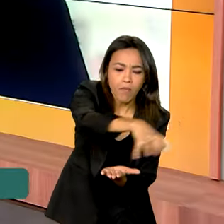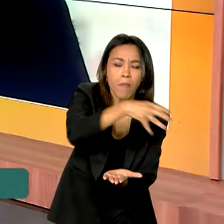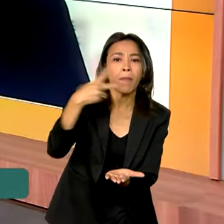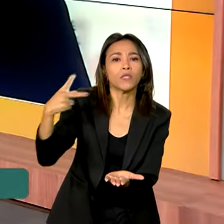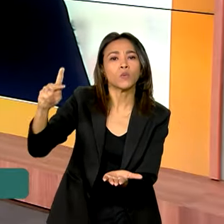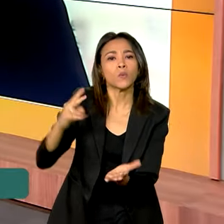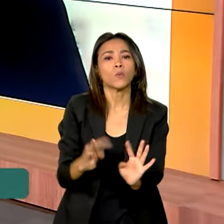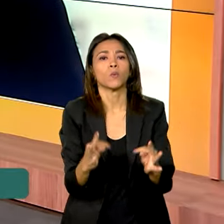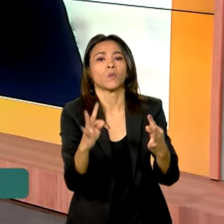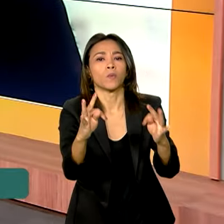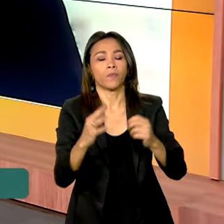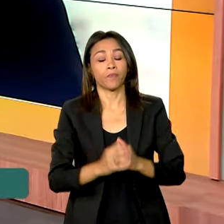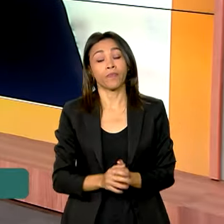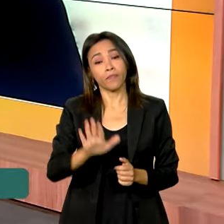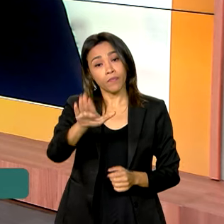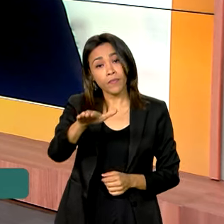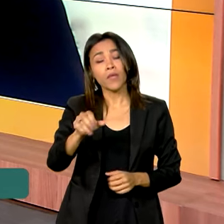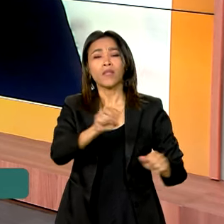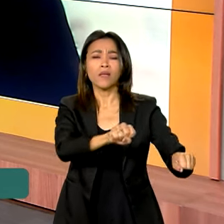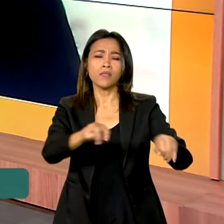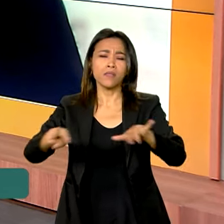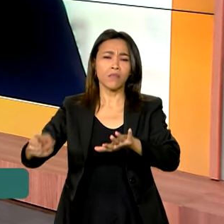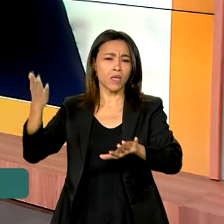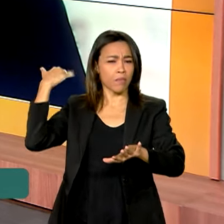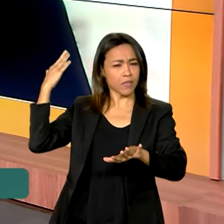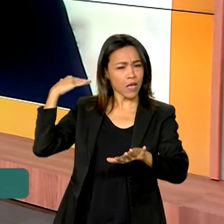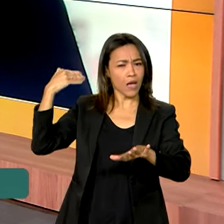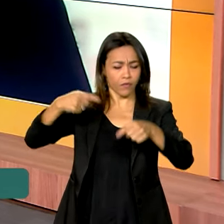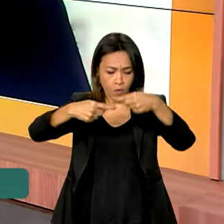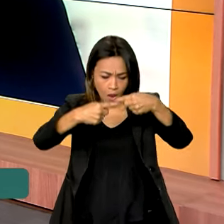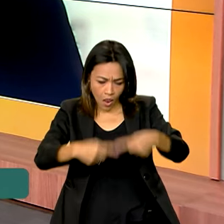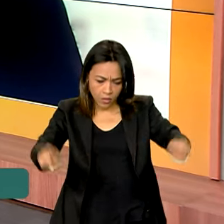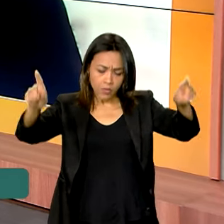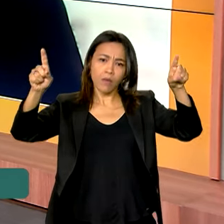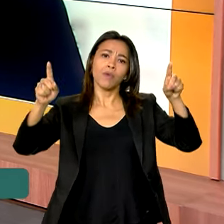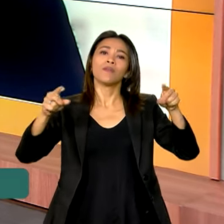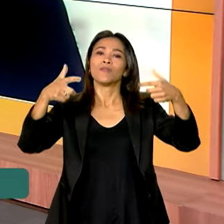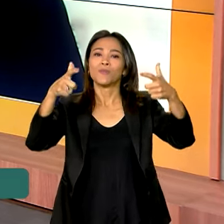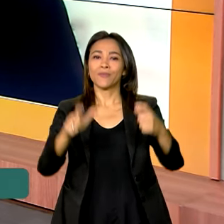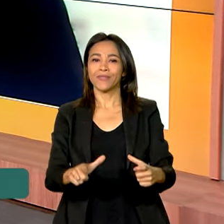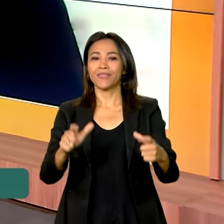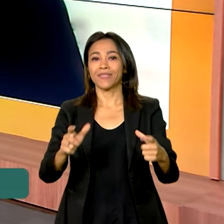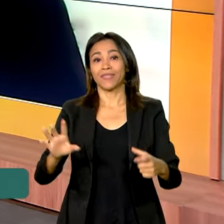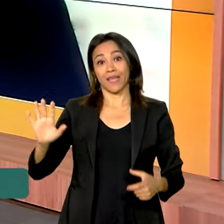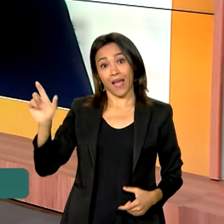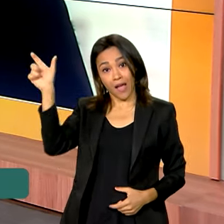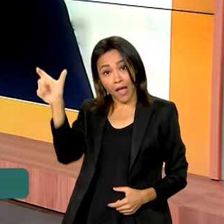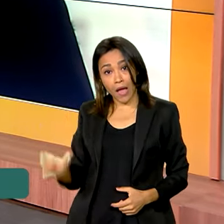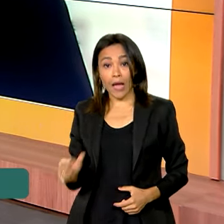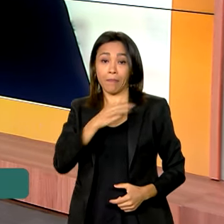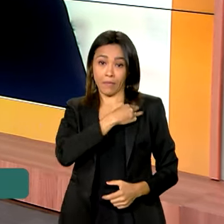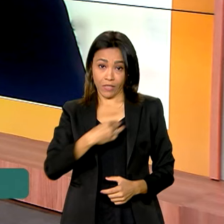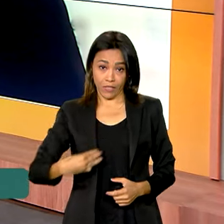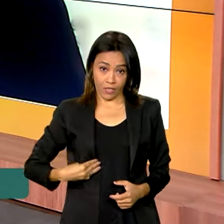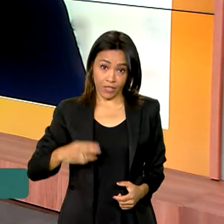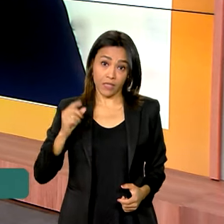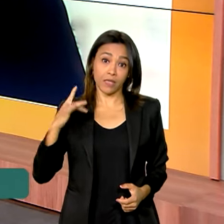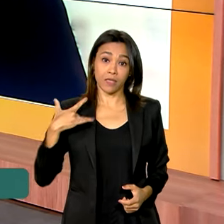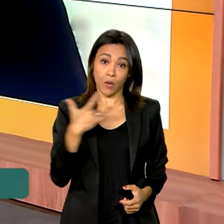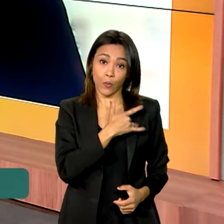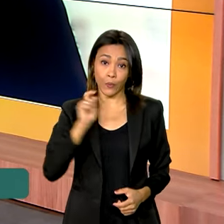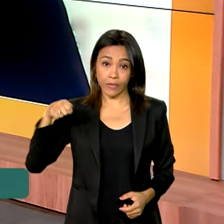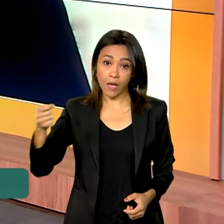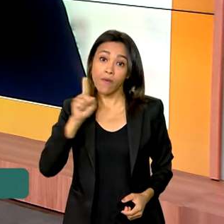Certo. Na semana passada, no lançamento da Pedra Fundamental, a ministra da Saúde, Nízia Trindade, disse que esse